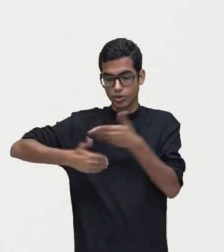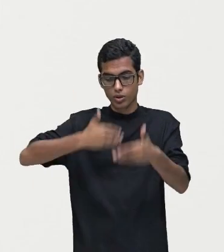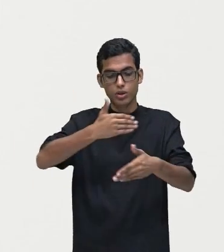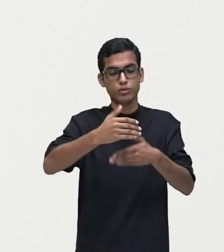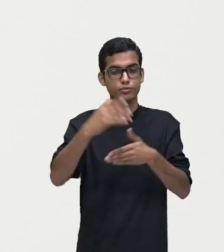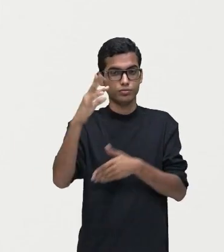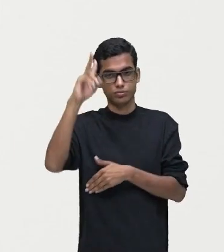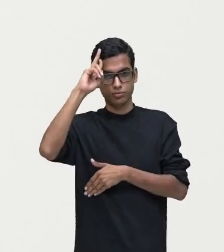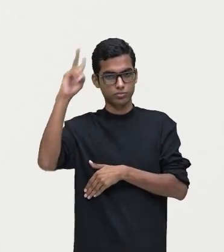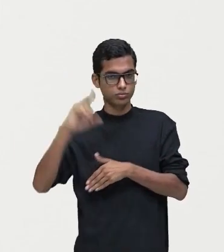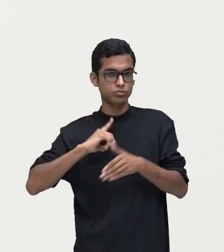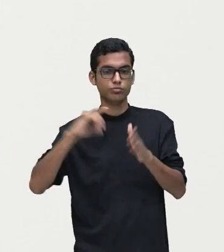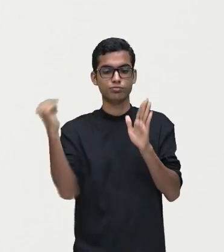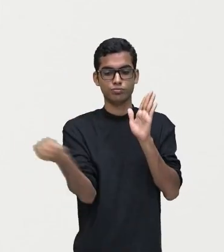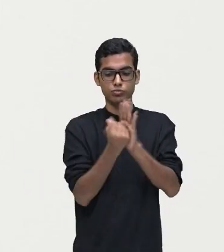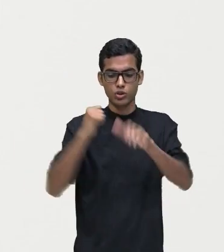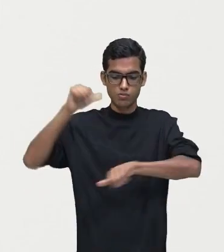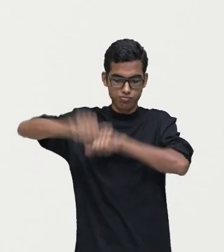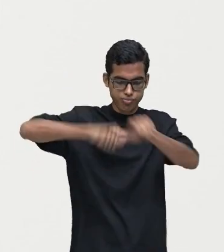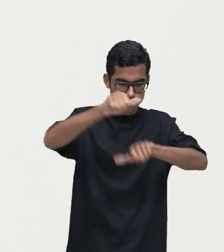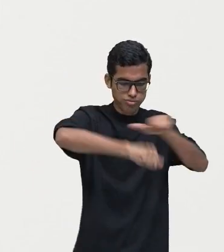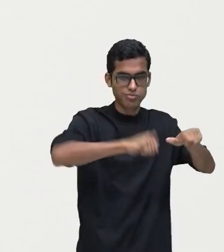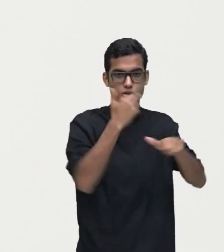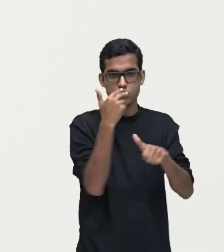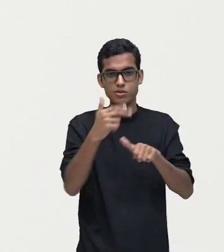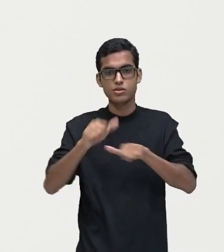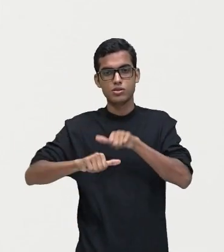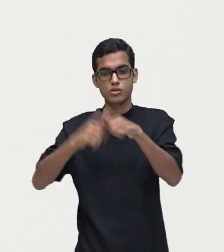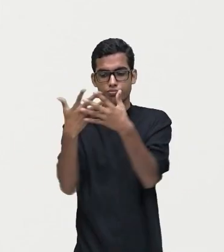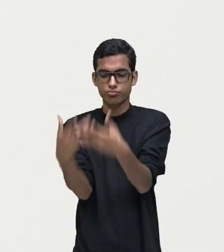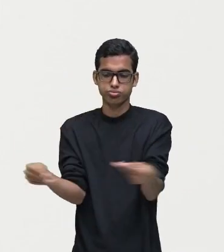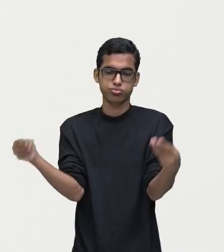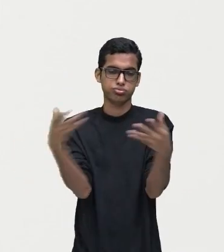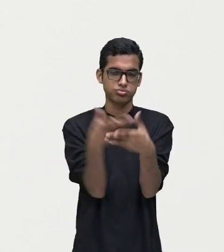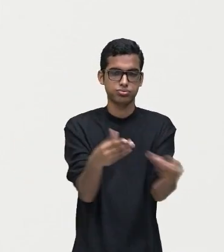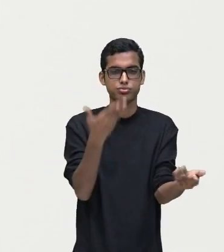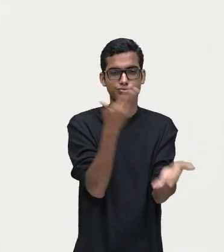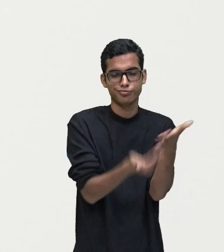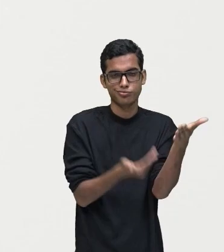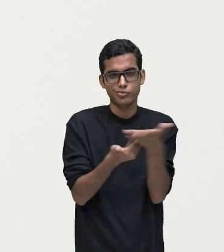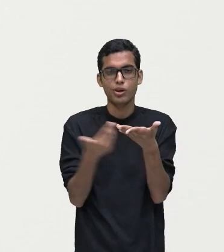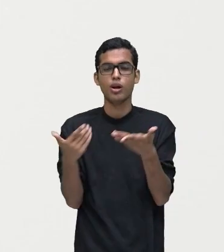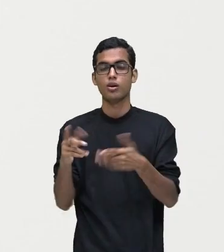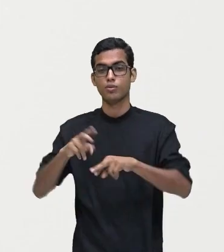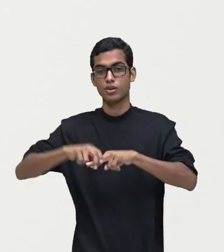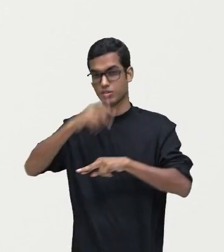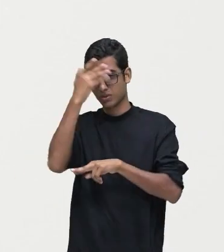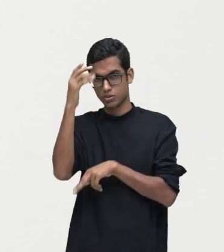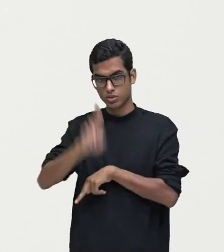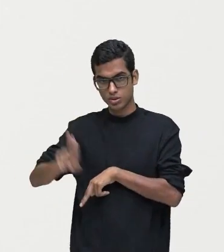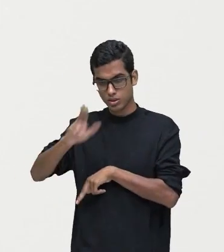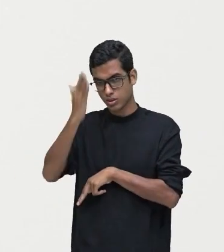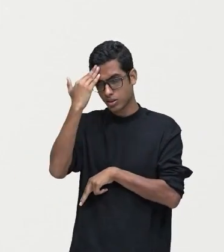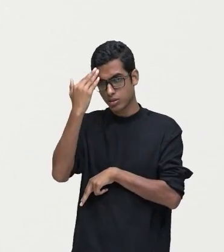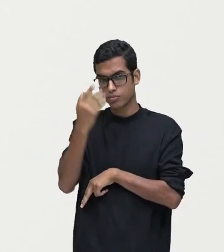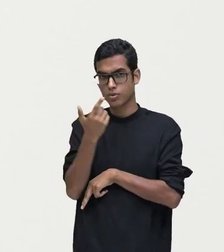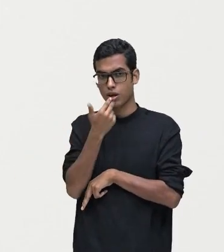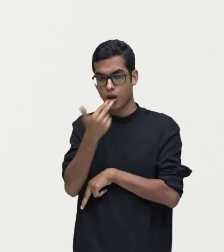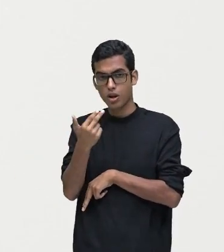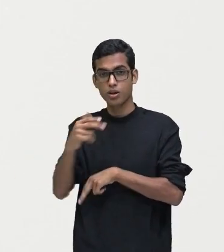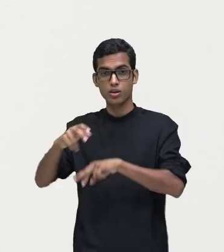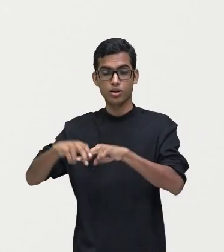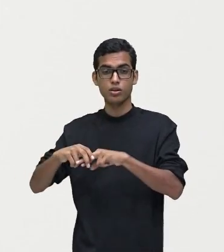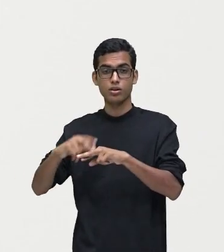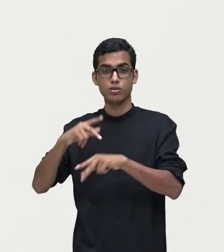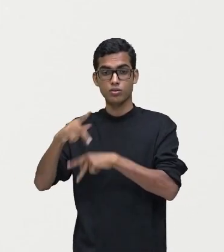histórico, certo? Em que essas línguas acabaram se perdendo, certo? Acabaram sumindo, até mesmo porque